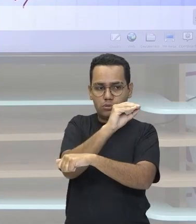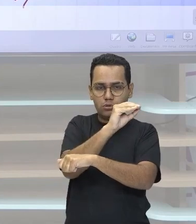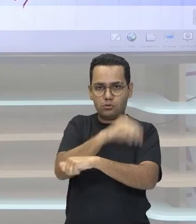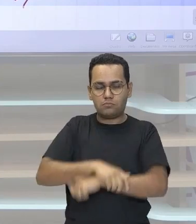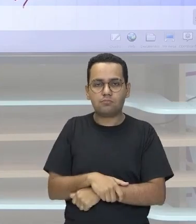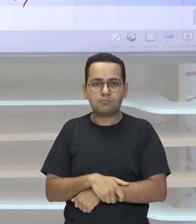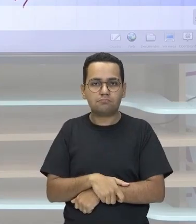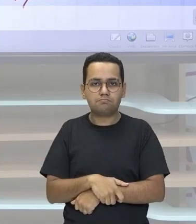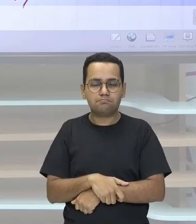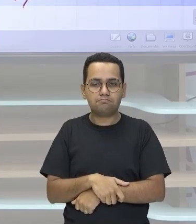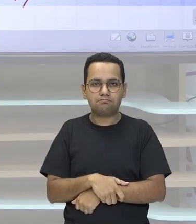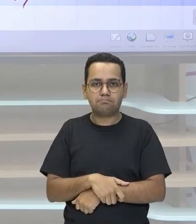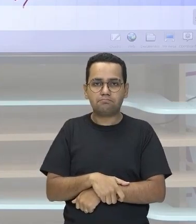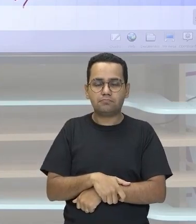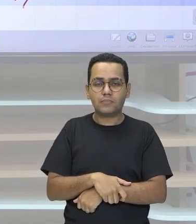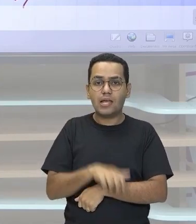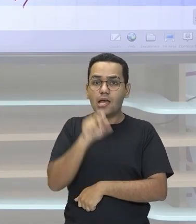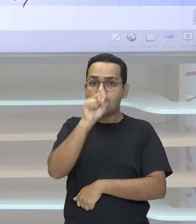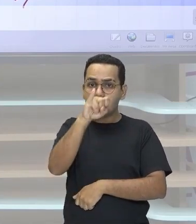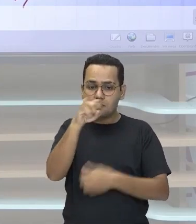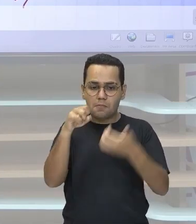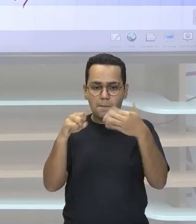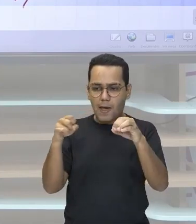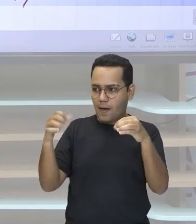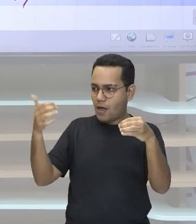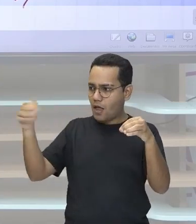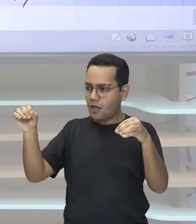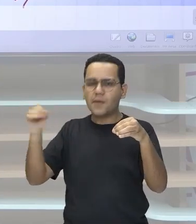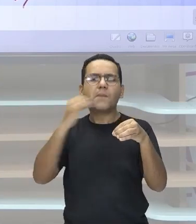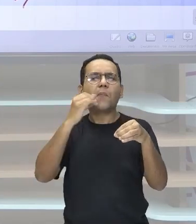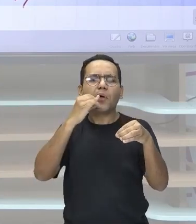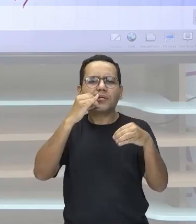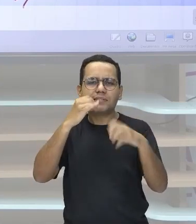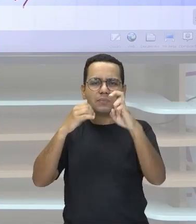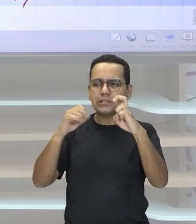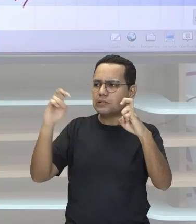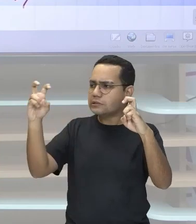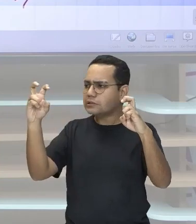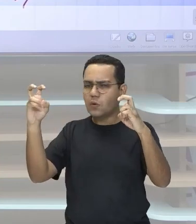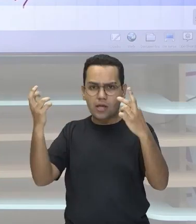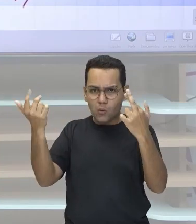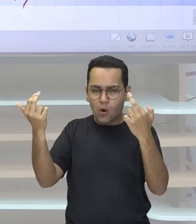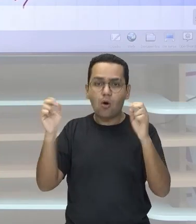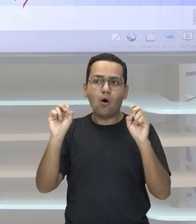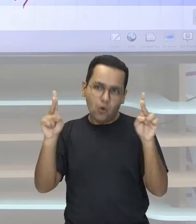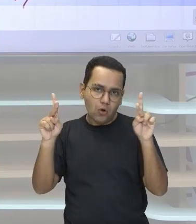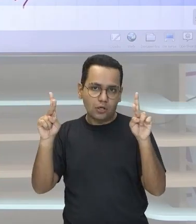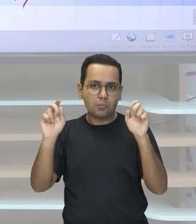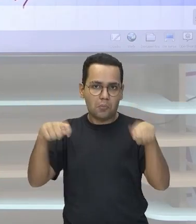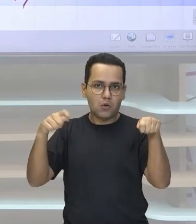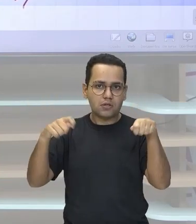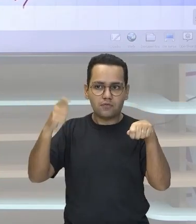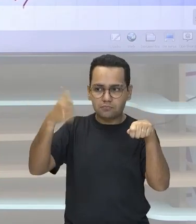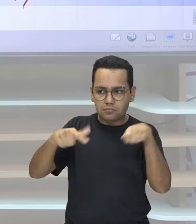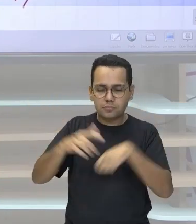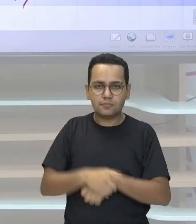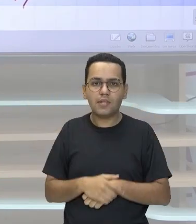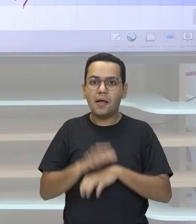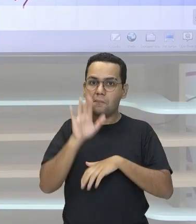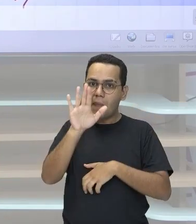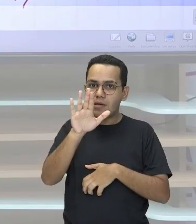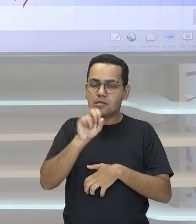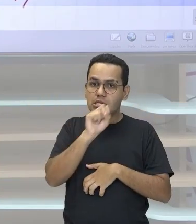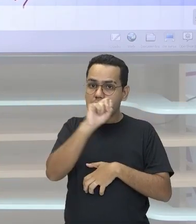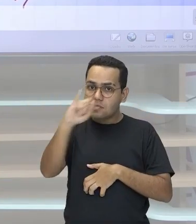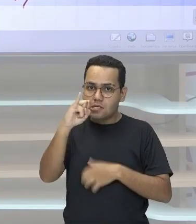repete A potência de base 10 Ah professor Mas esses números As potências são diferentes O que foi que foi